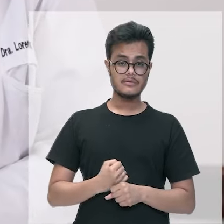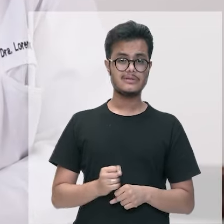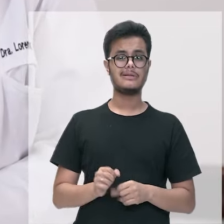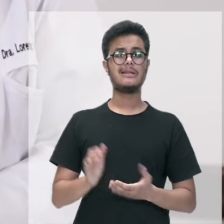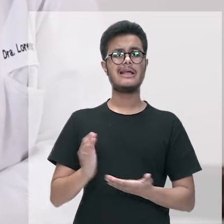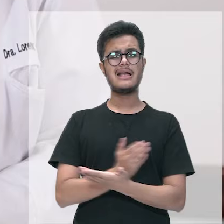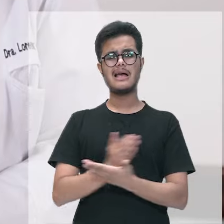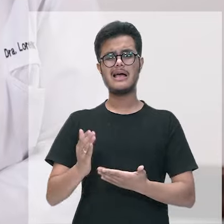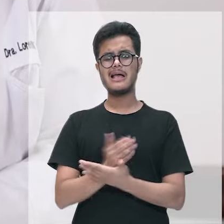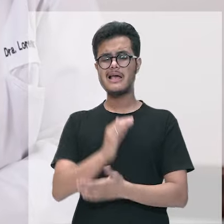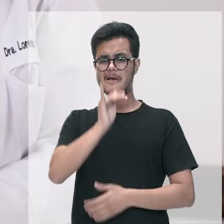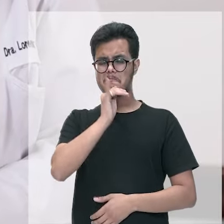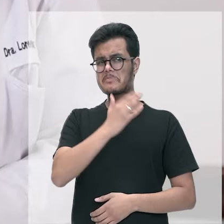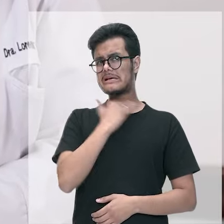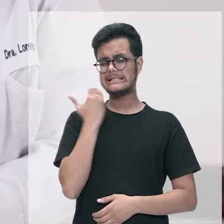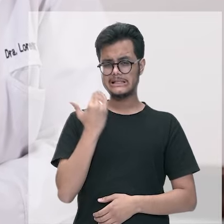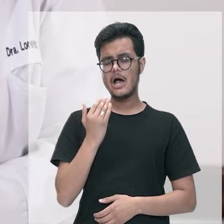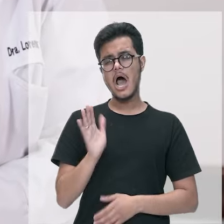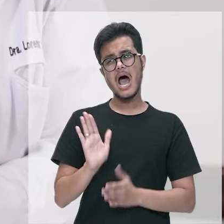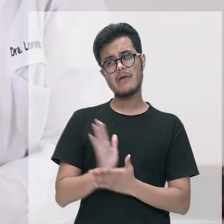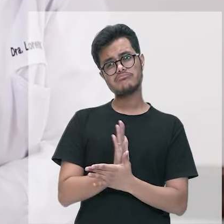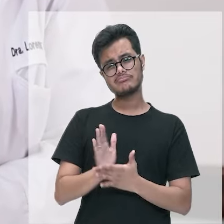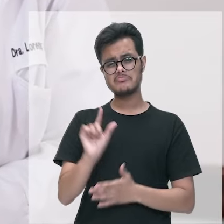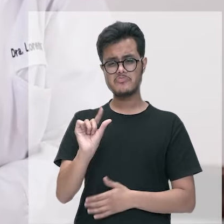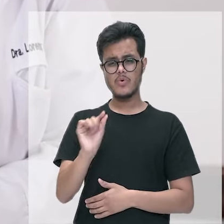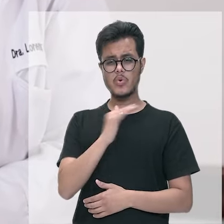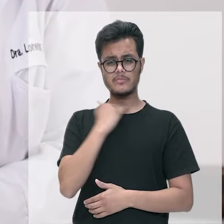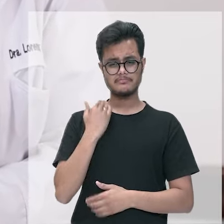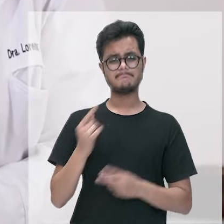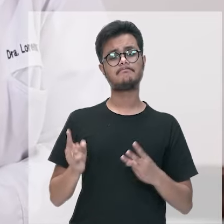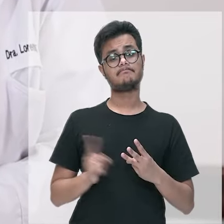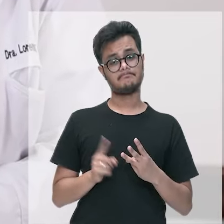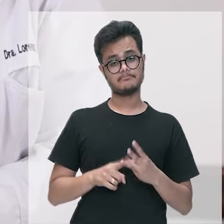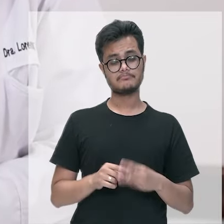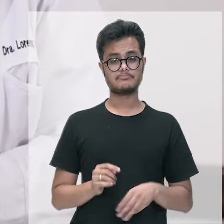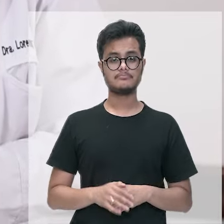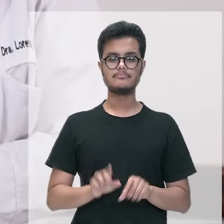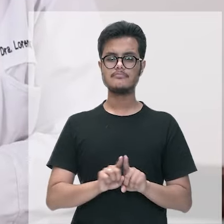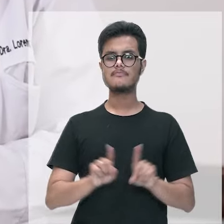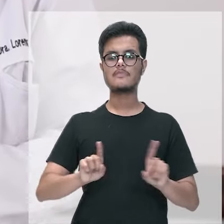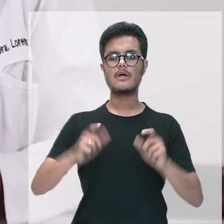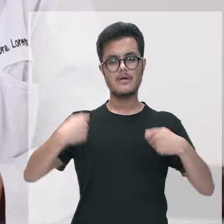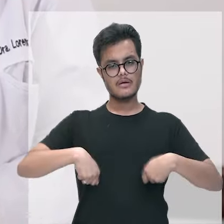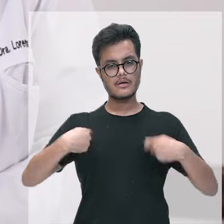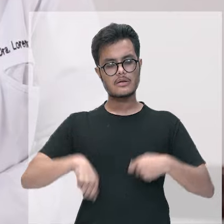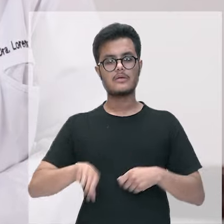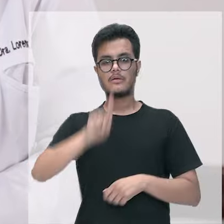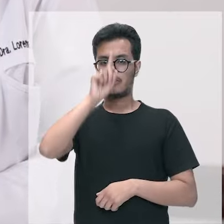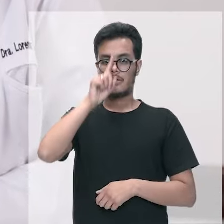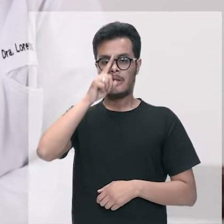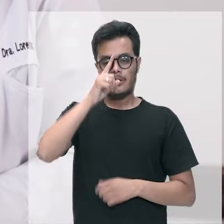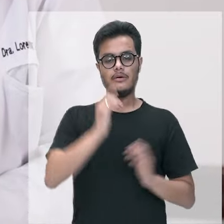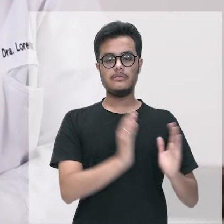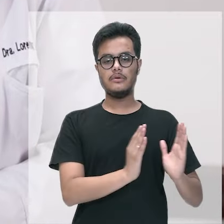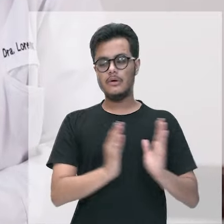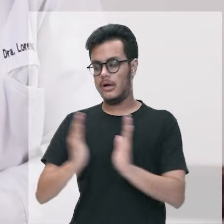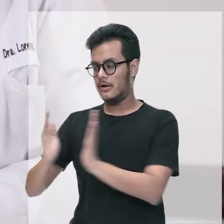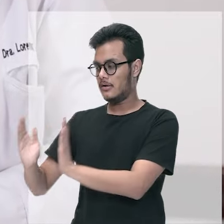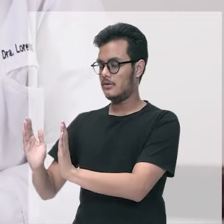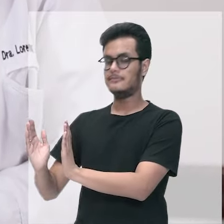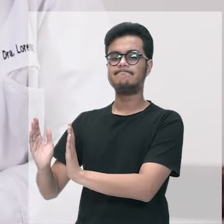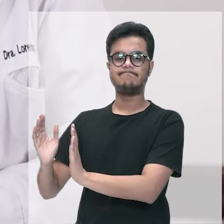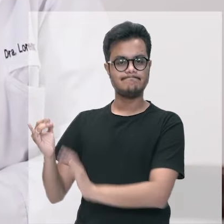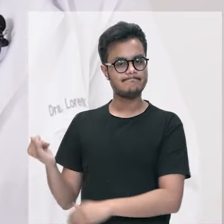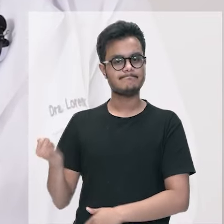poucos relatos de óbito relacionados à chikungunya contudo a cronificação da doença é um